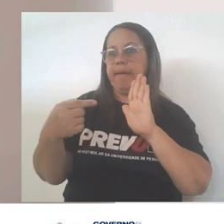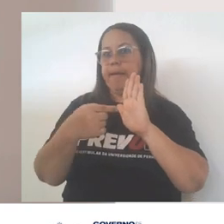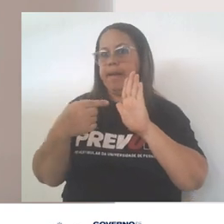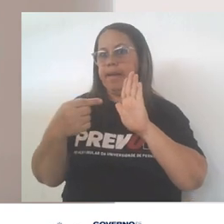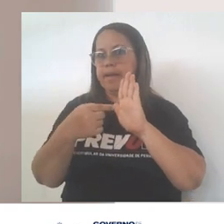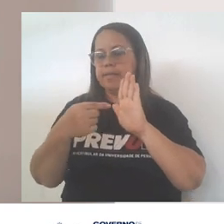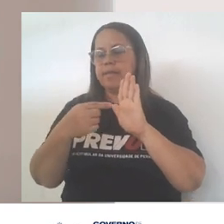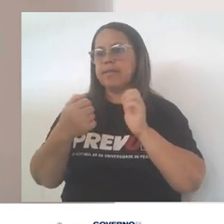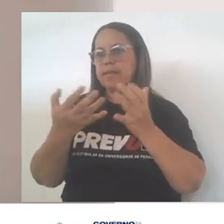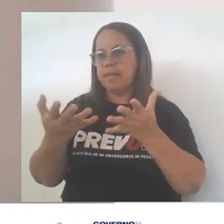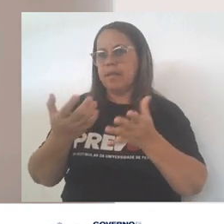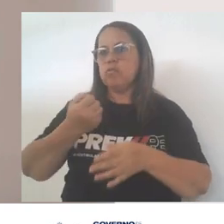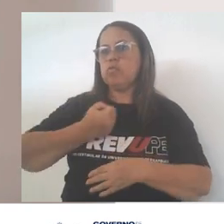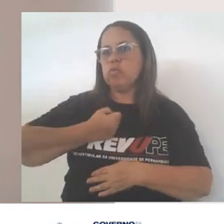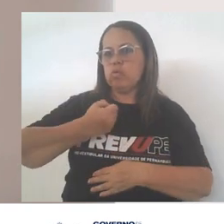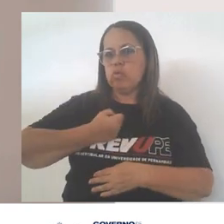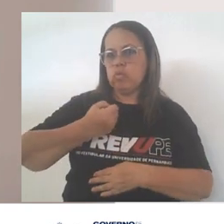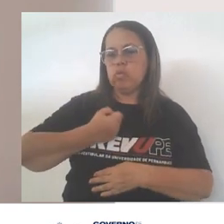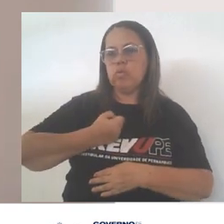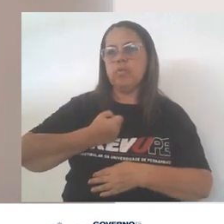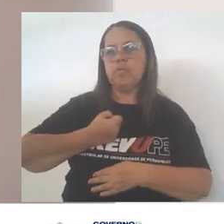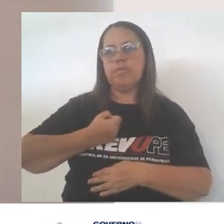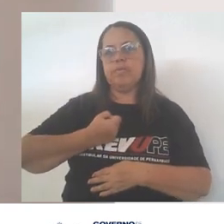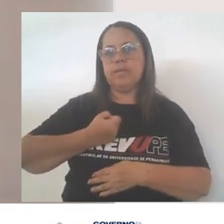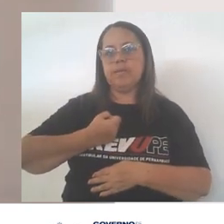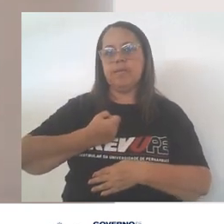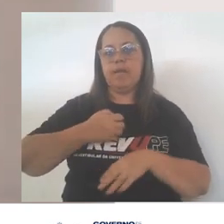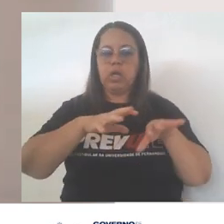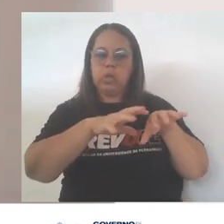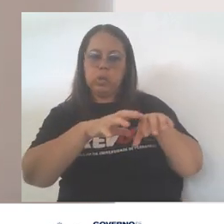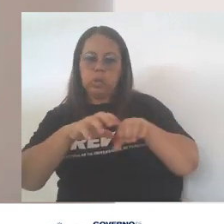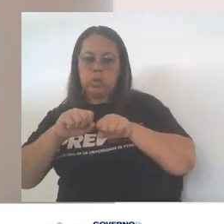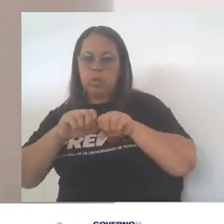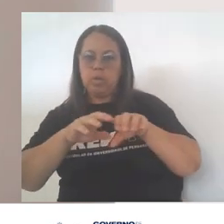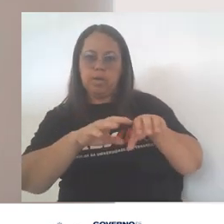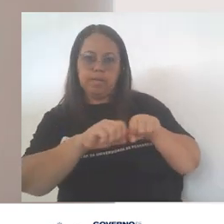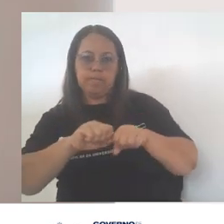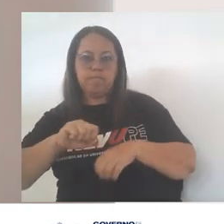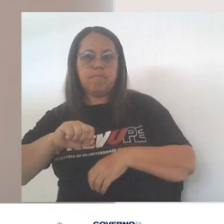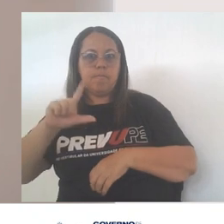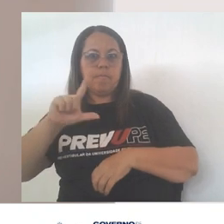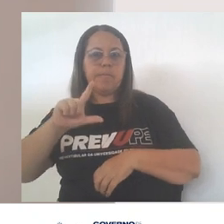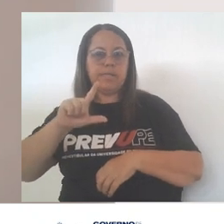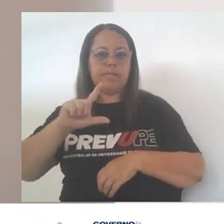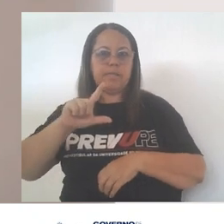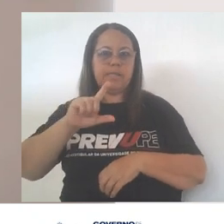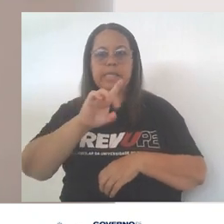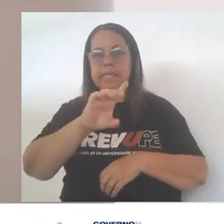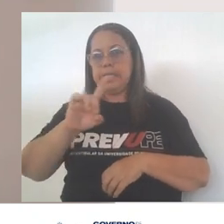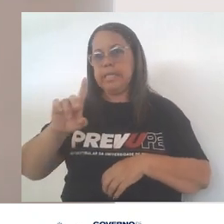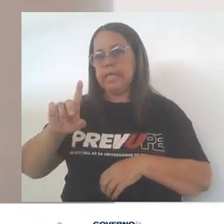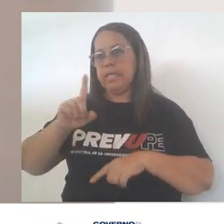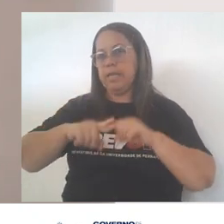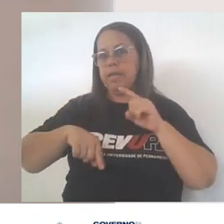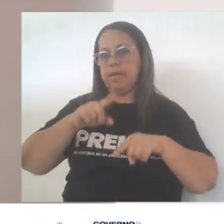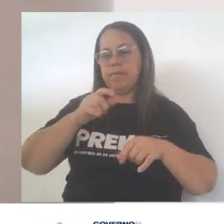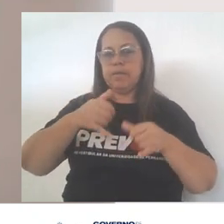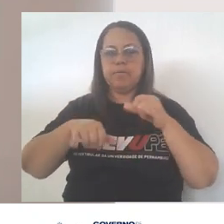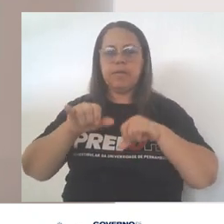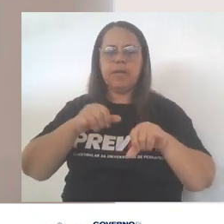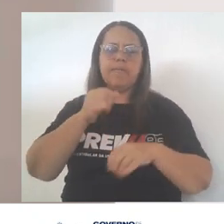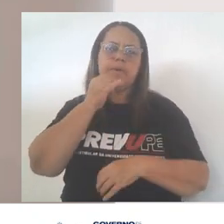atribui valores numéricos à eletronegatividade de cada elemento químico. Por exemplo, o elemento mais